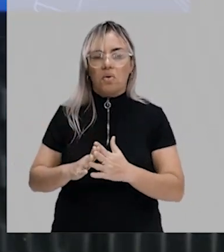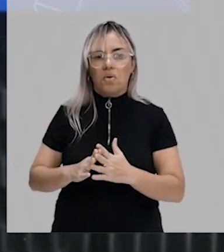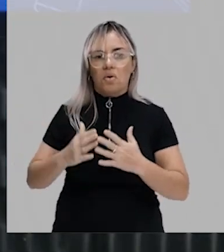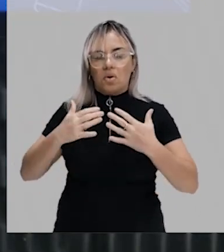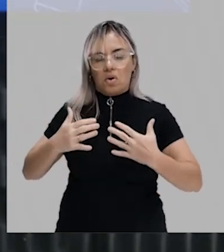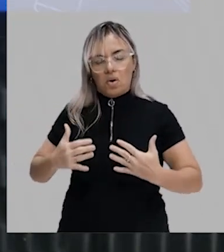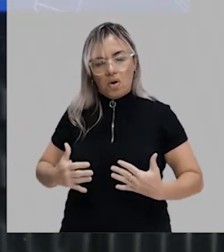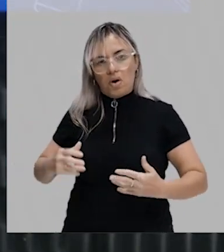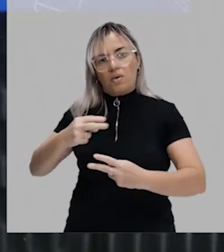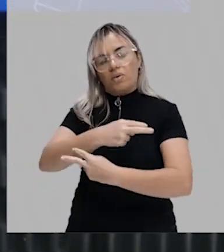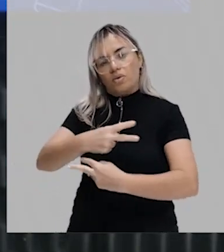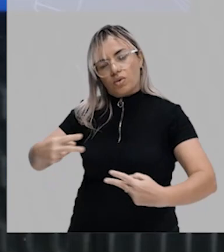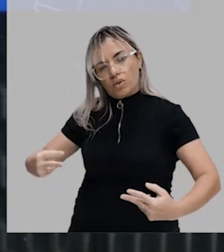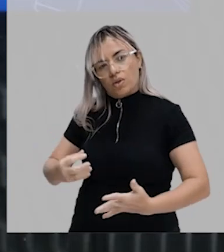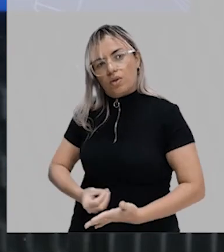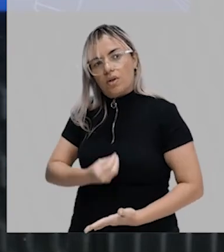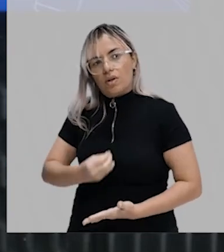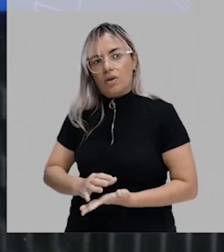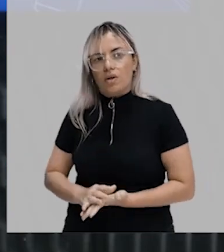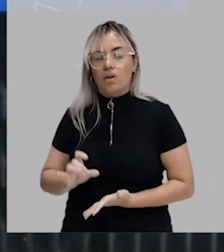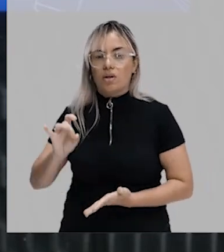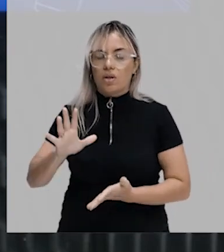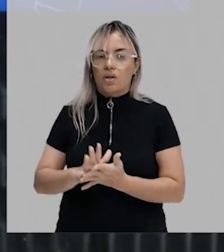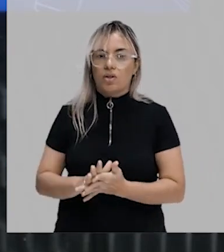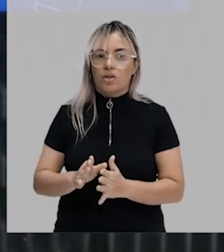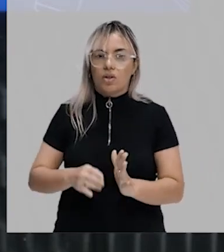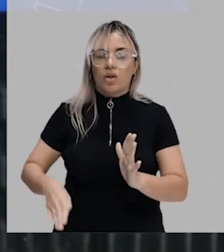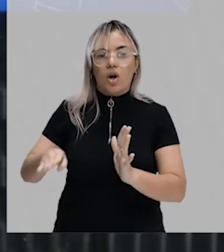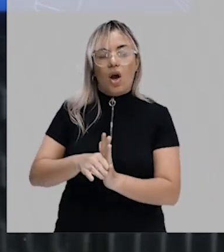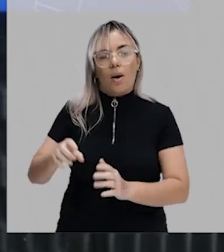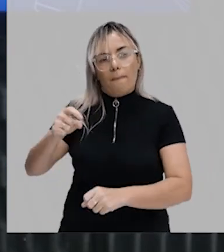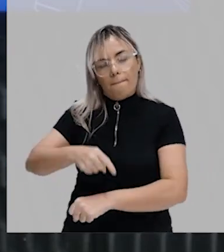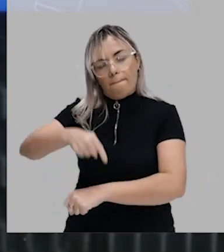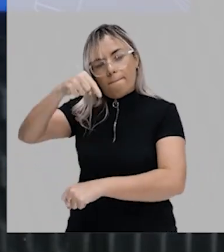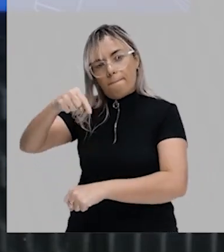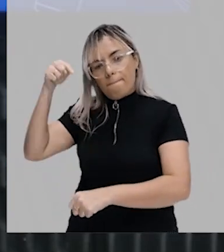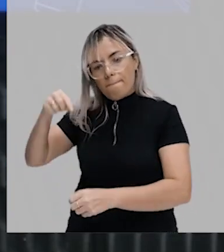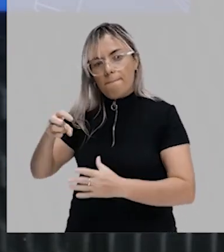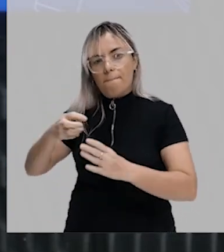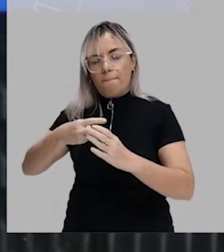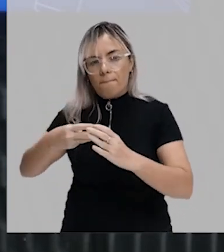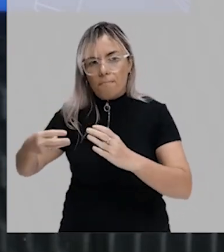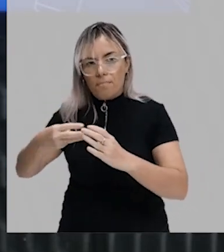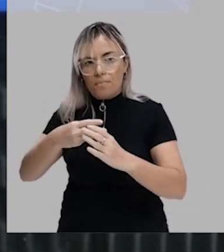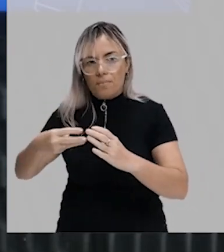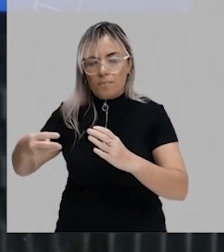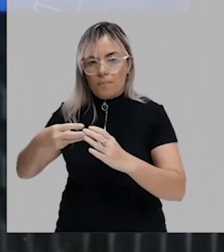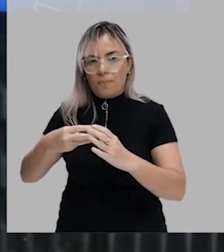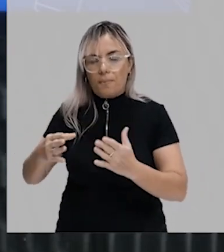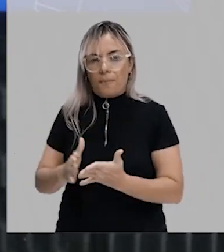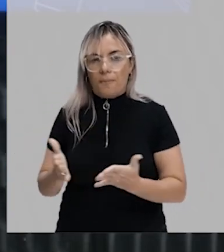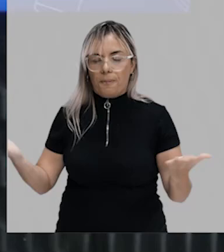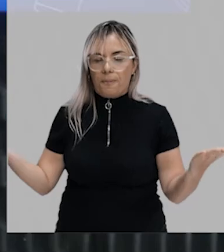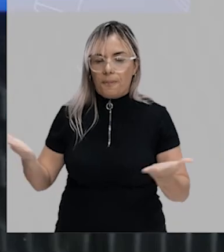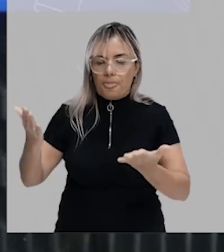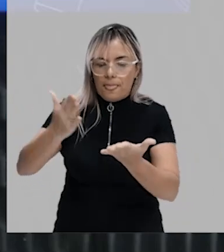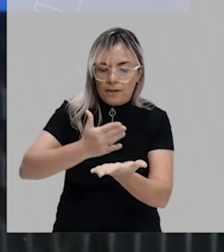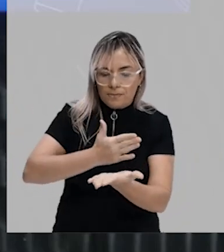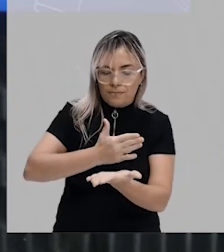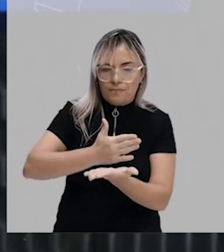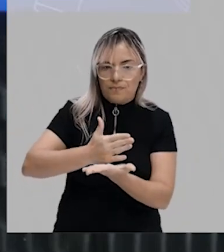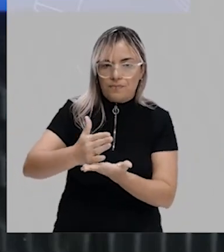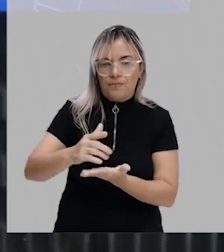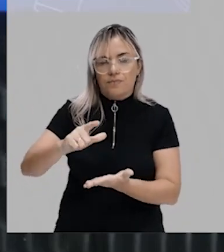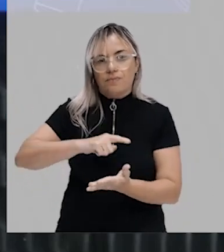de um ser vivo, tá? Só que vai ter um momento em que essas células, elas vão agora começar a